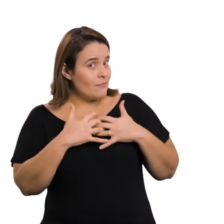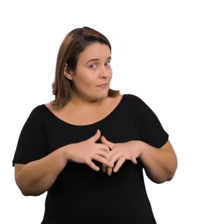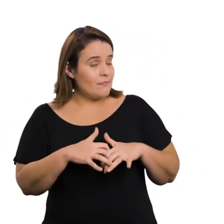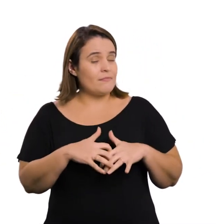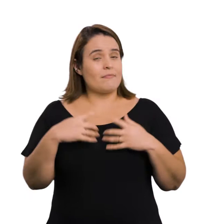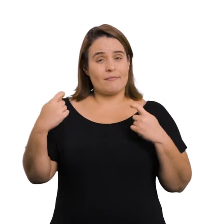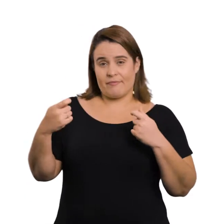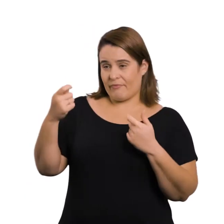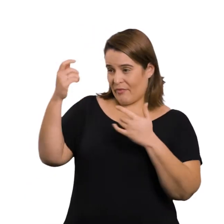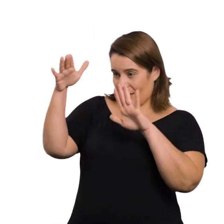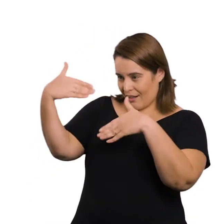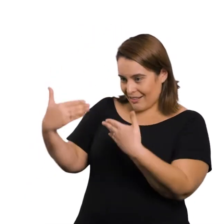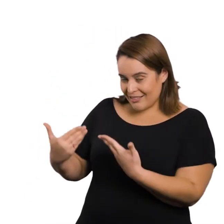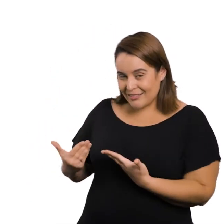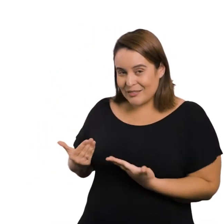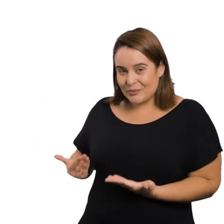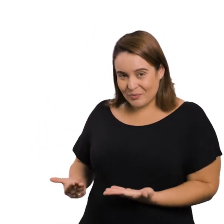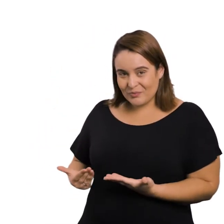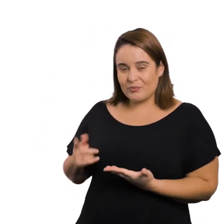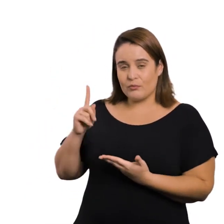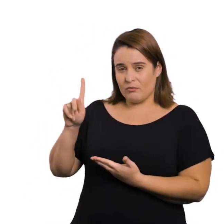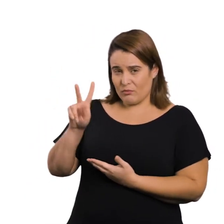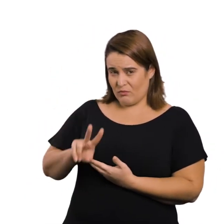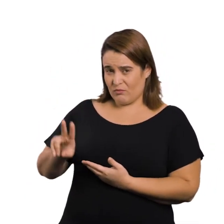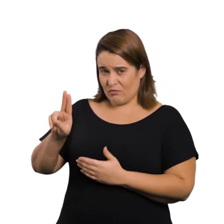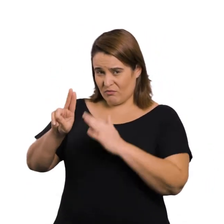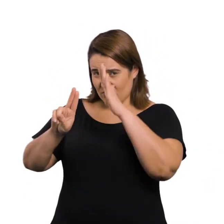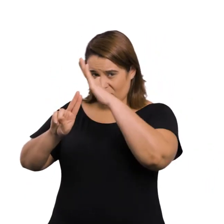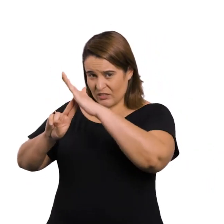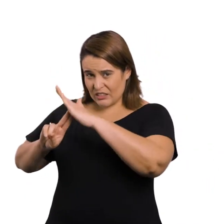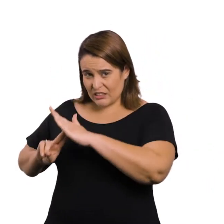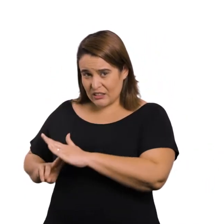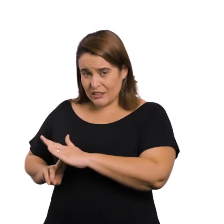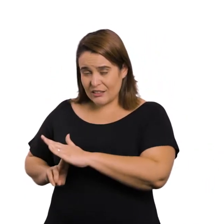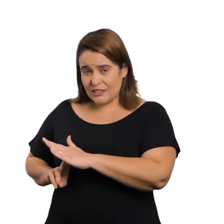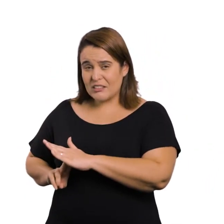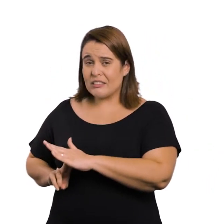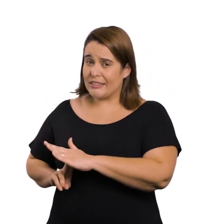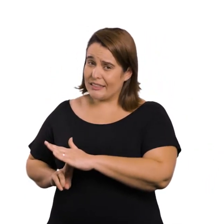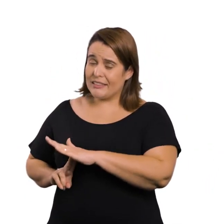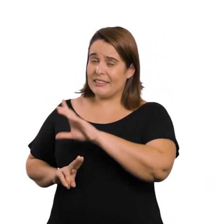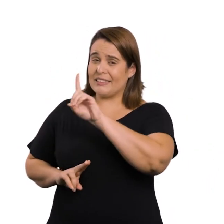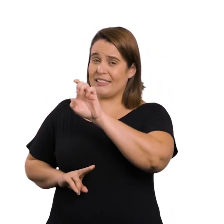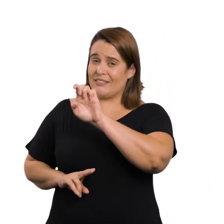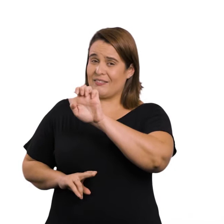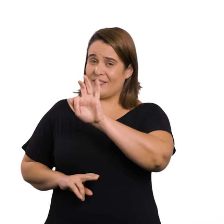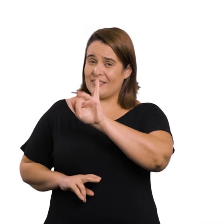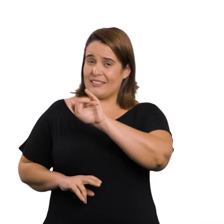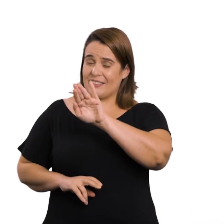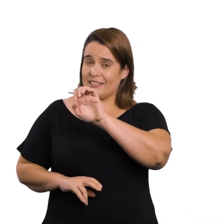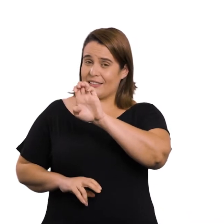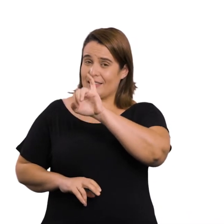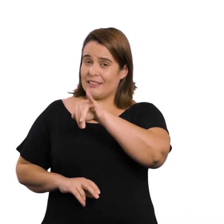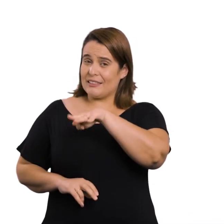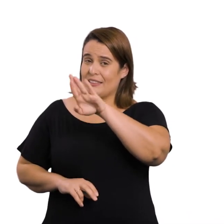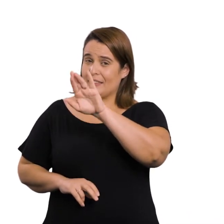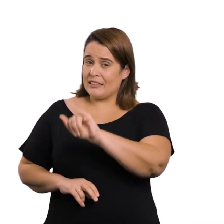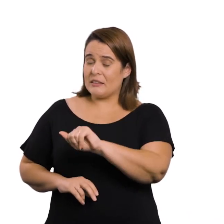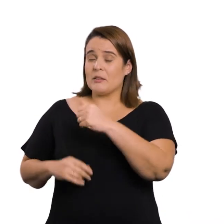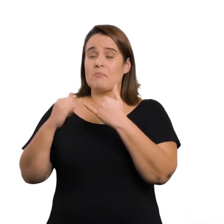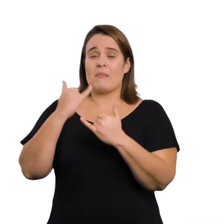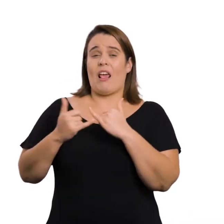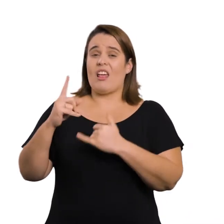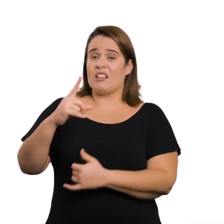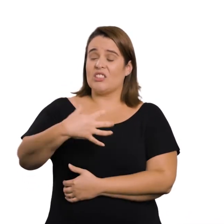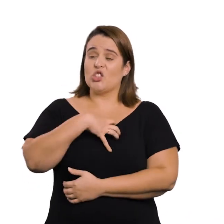Mas reflita Se, para valorizar a pessoa, é necessário suprimir o uso da palavra deficiência Parte-se da